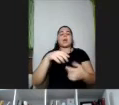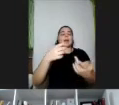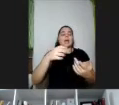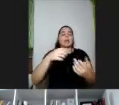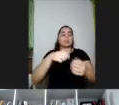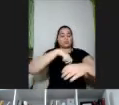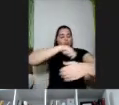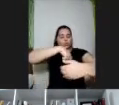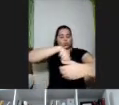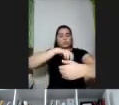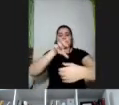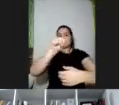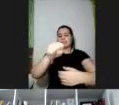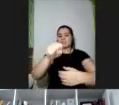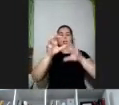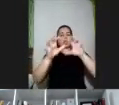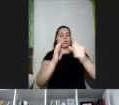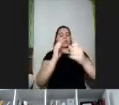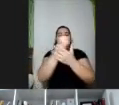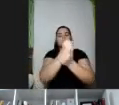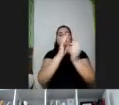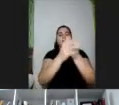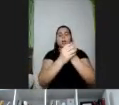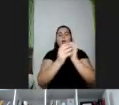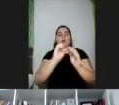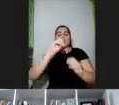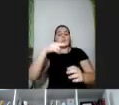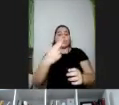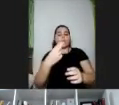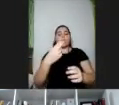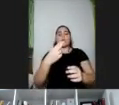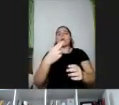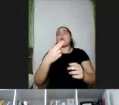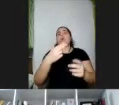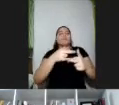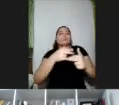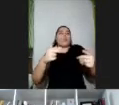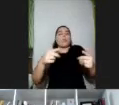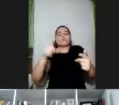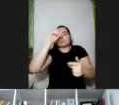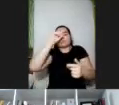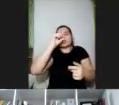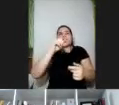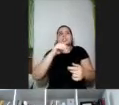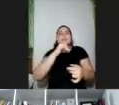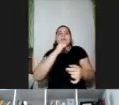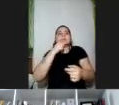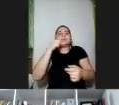ou mesmo de habilidades da vida diária, a gente tem uma série de